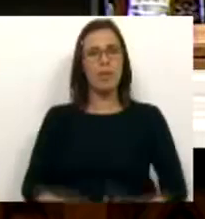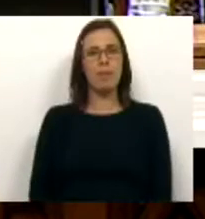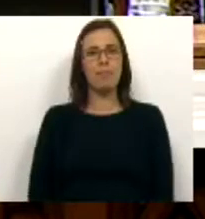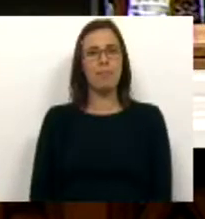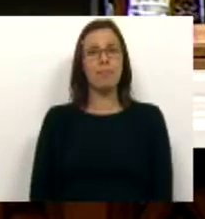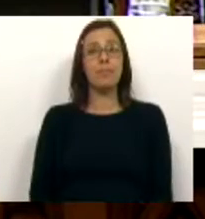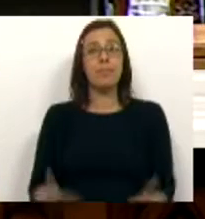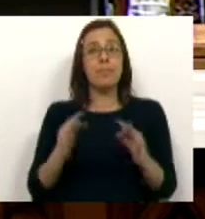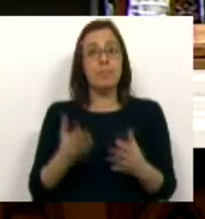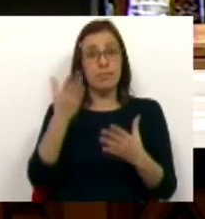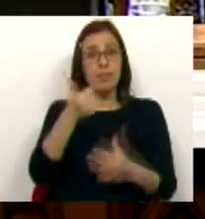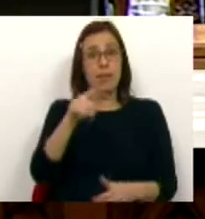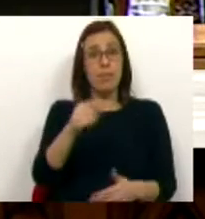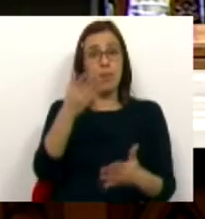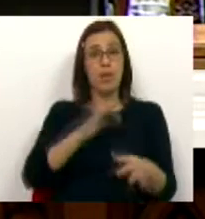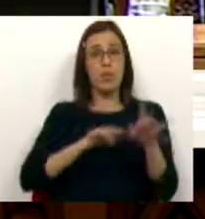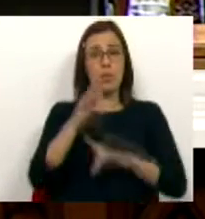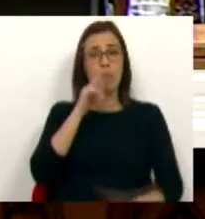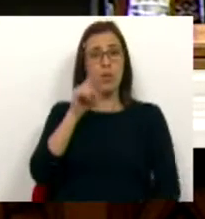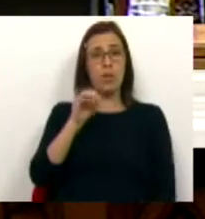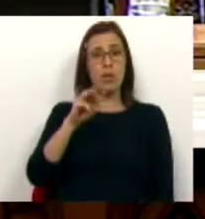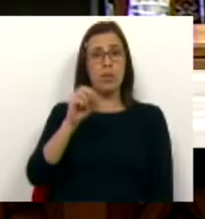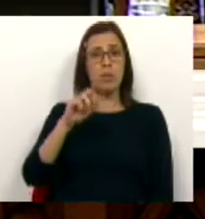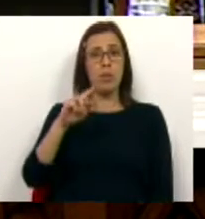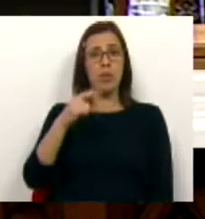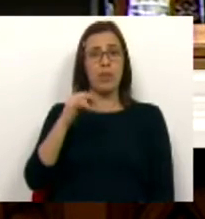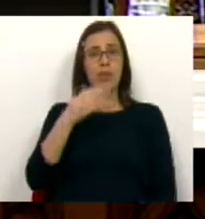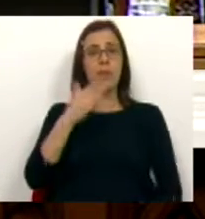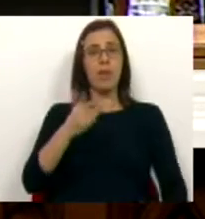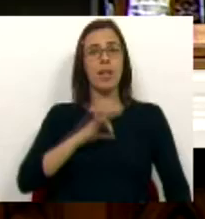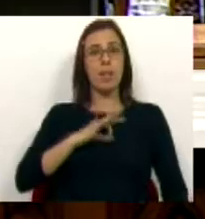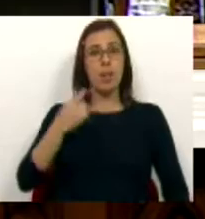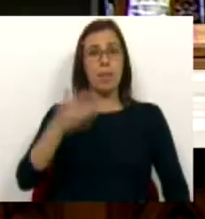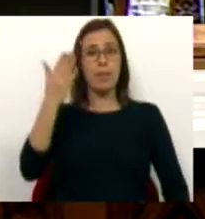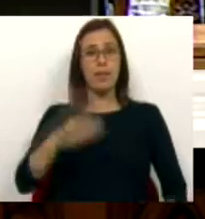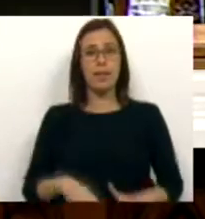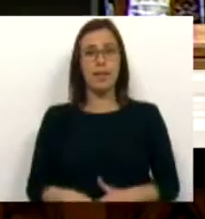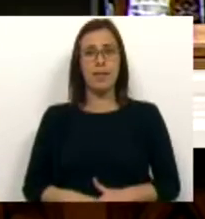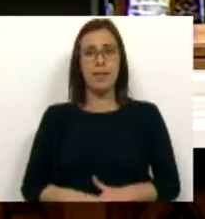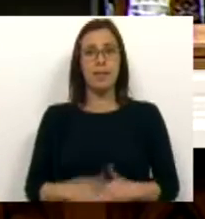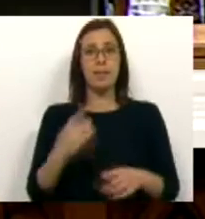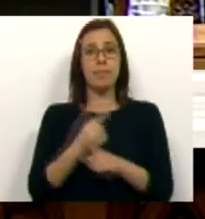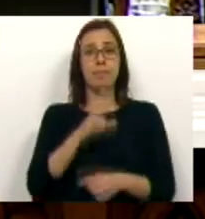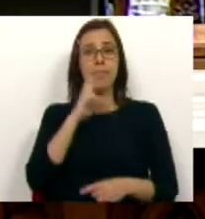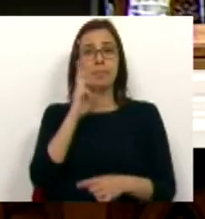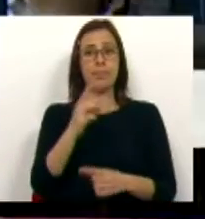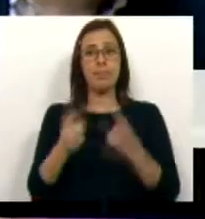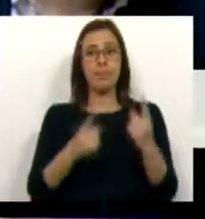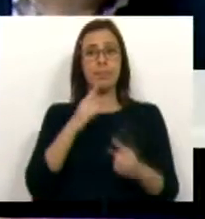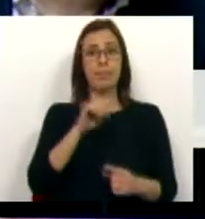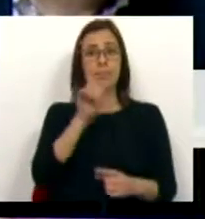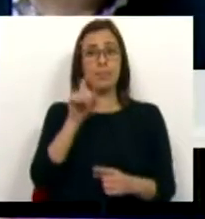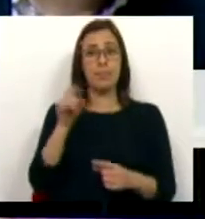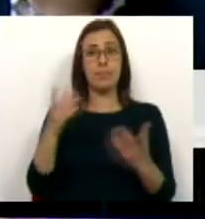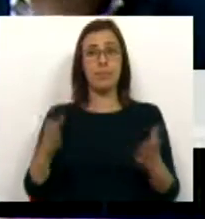Neste caso, do mesmo a palavra ao Bloco de Esquerda, Sr. Deputado Luís Monteiro. Muito obrigado, Sr. Presidente. Também responder aqui algumas das